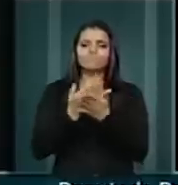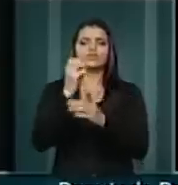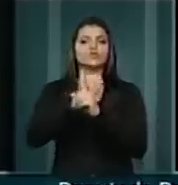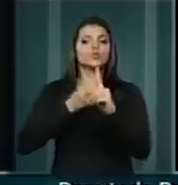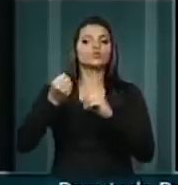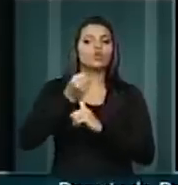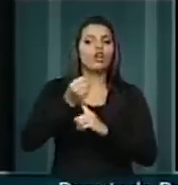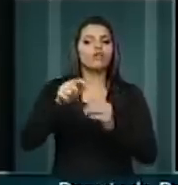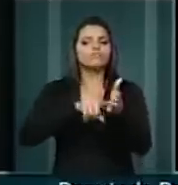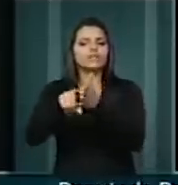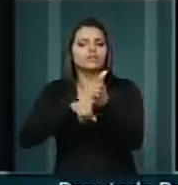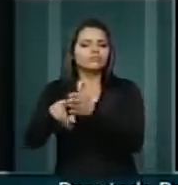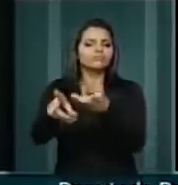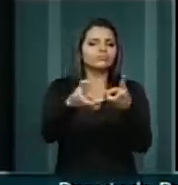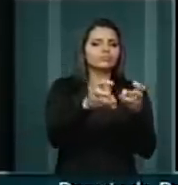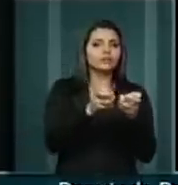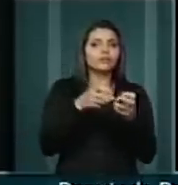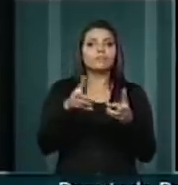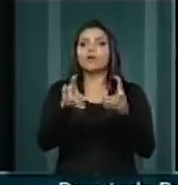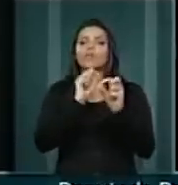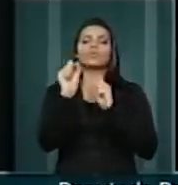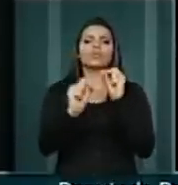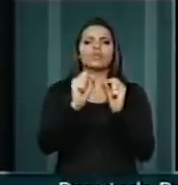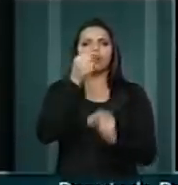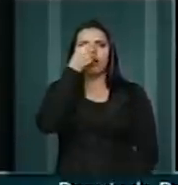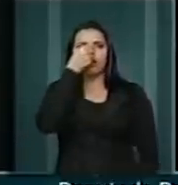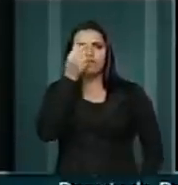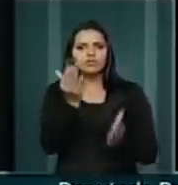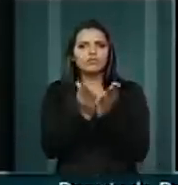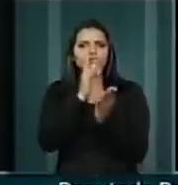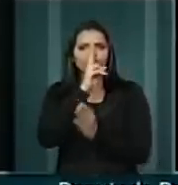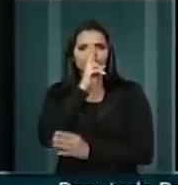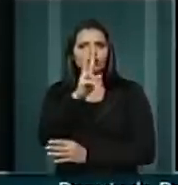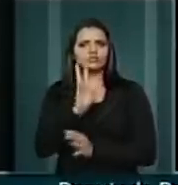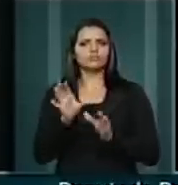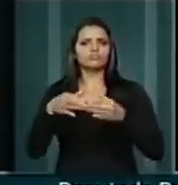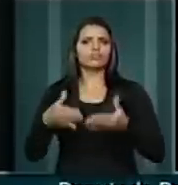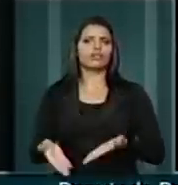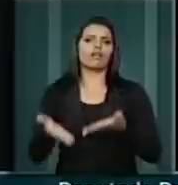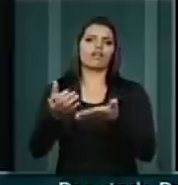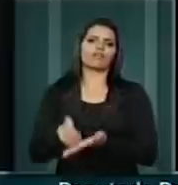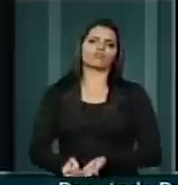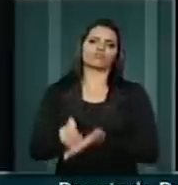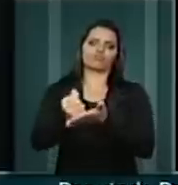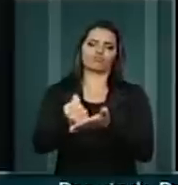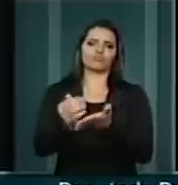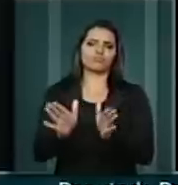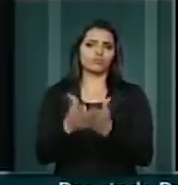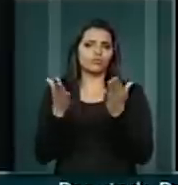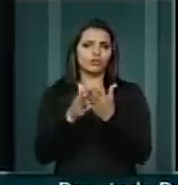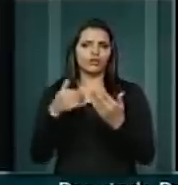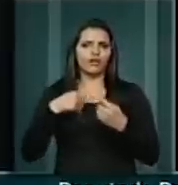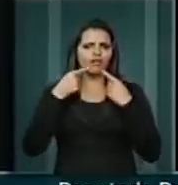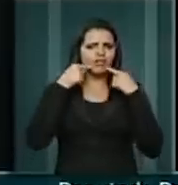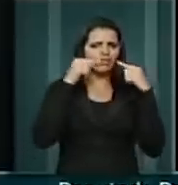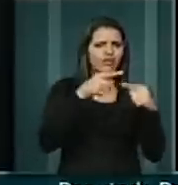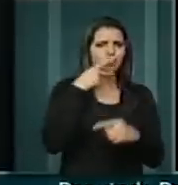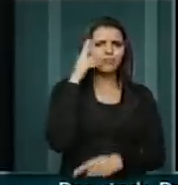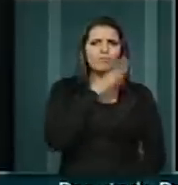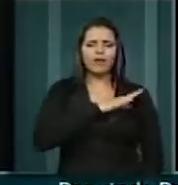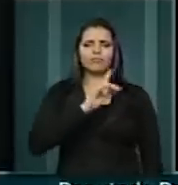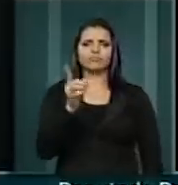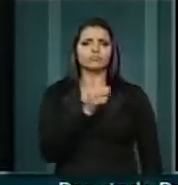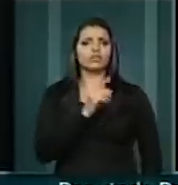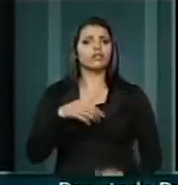vamos perceber que os evangélicos são muito fortes nesses segmentos. E isso não é uma crítica, isso é um